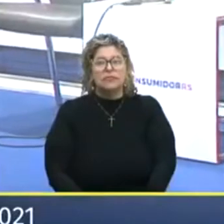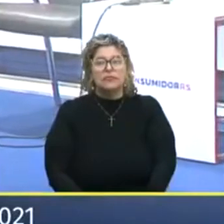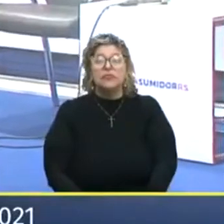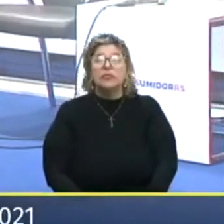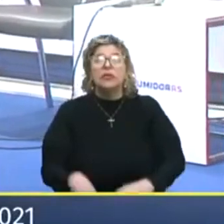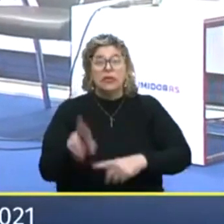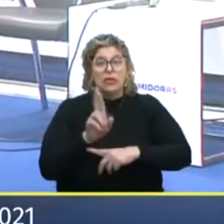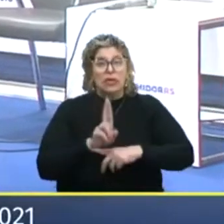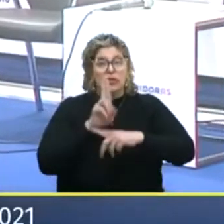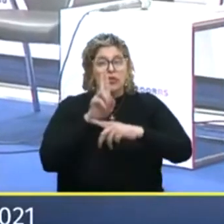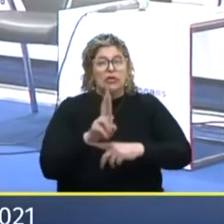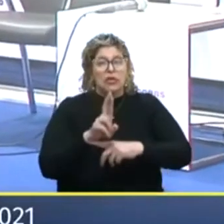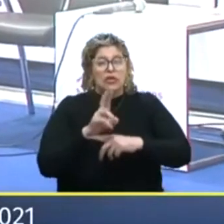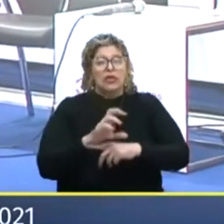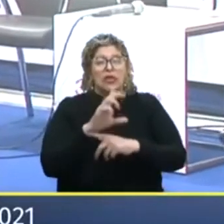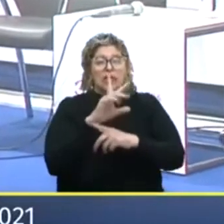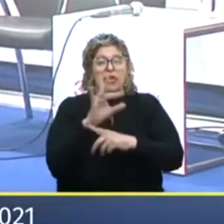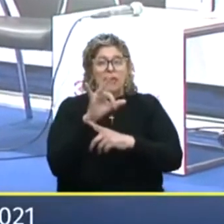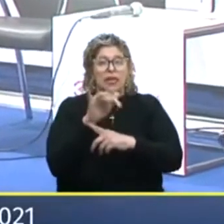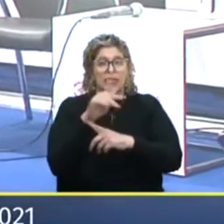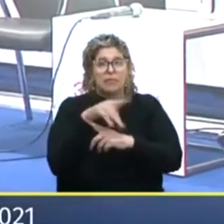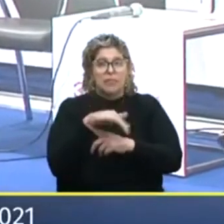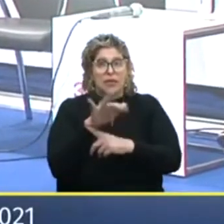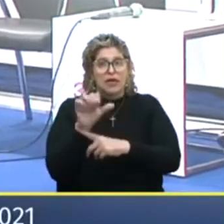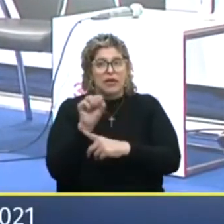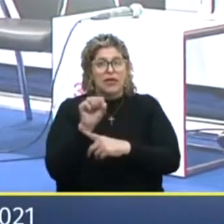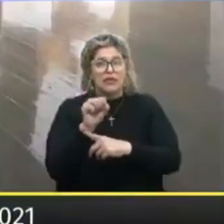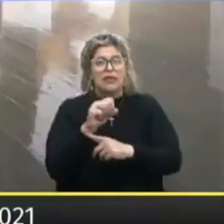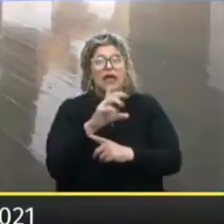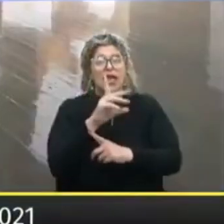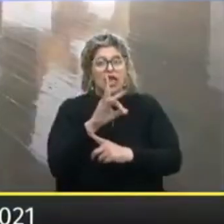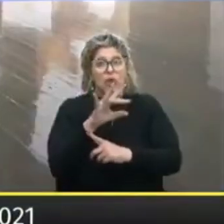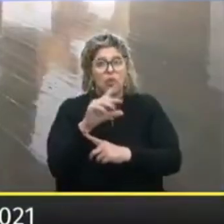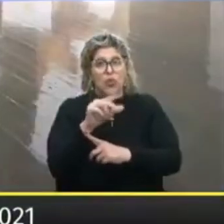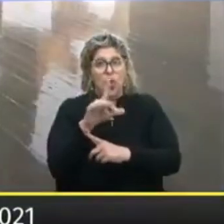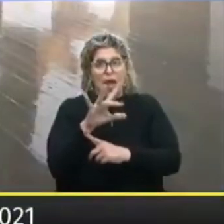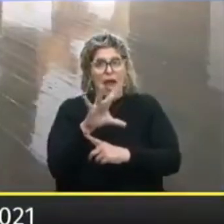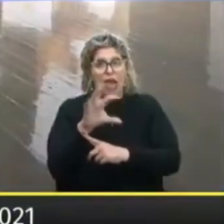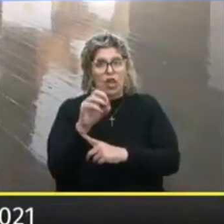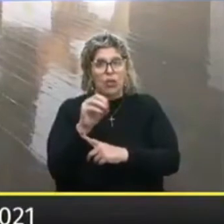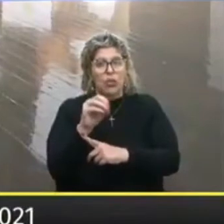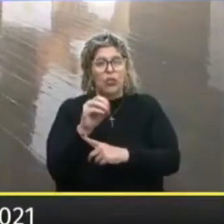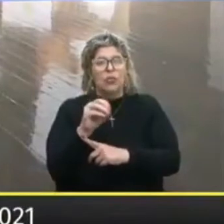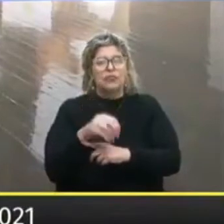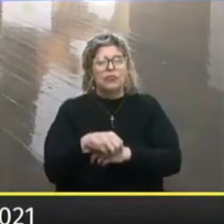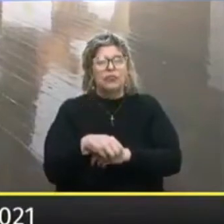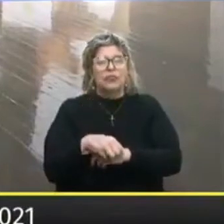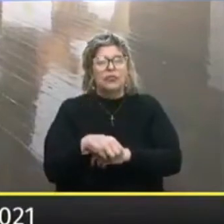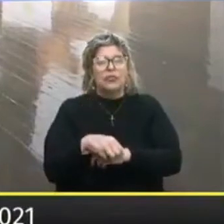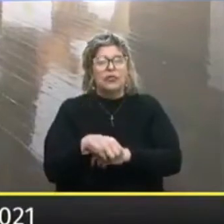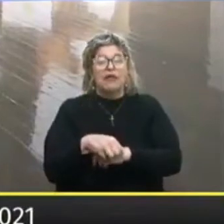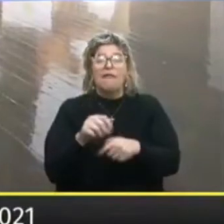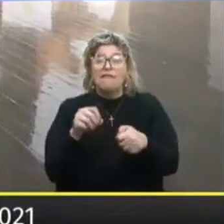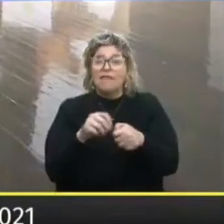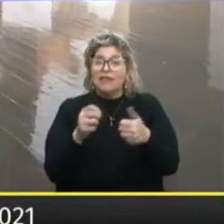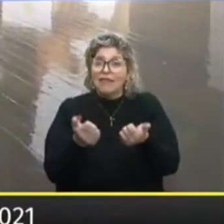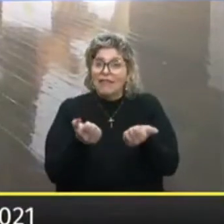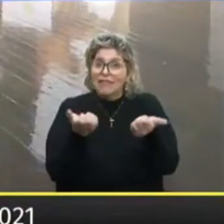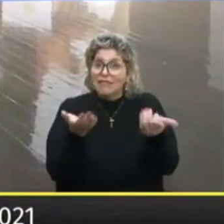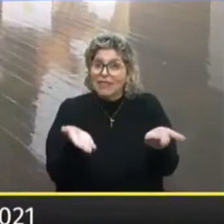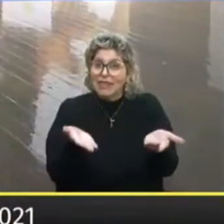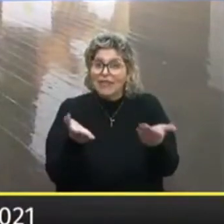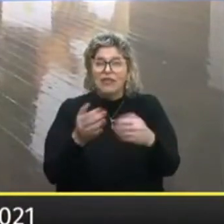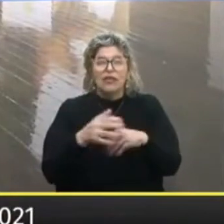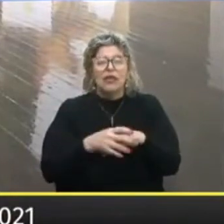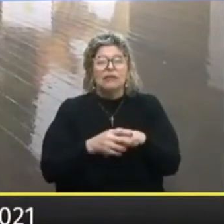Representando o CIMERS Doutor Eduardo Trindade Para fazer a entrega